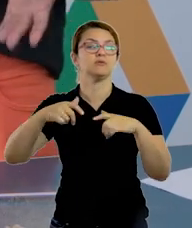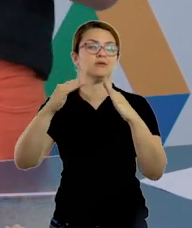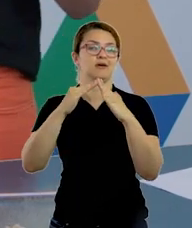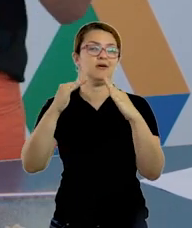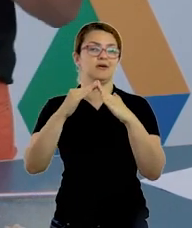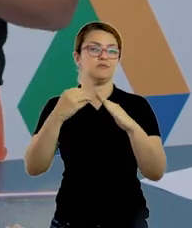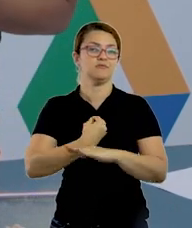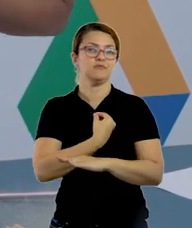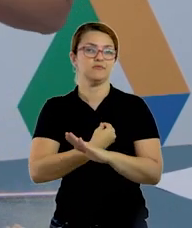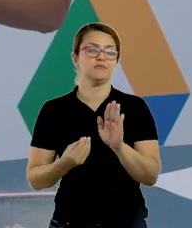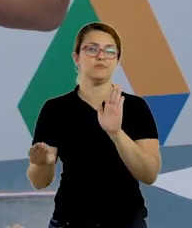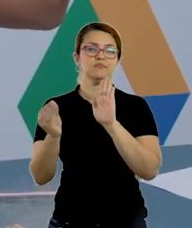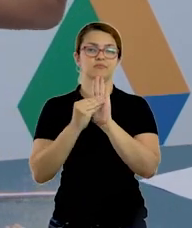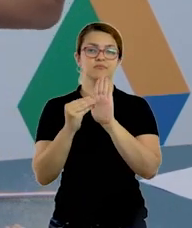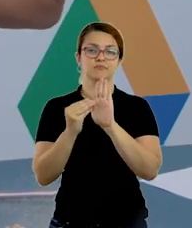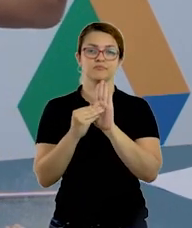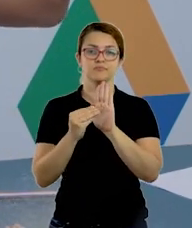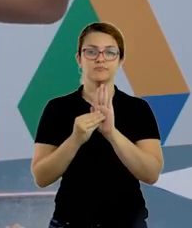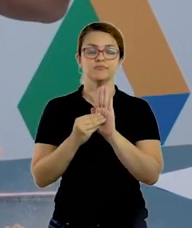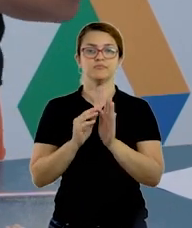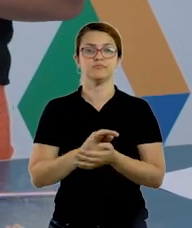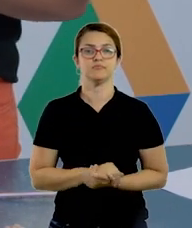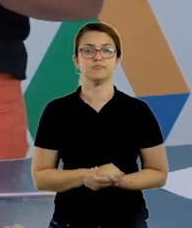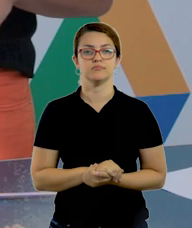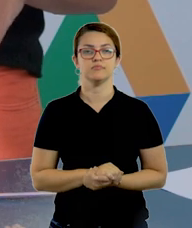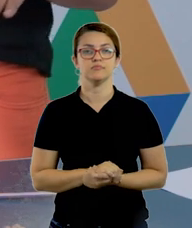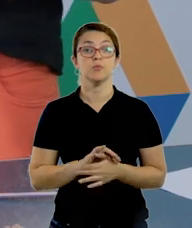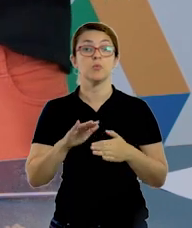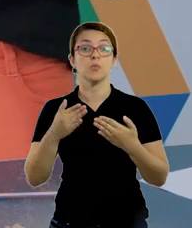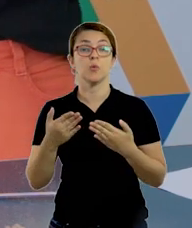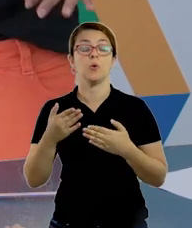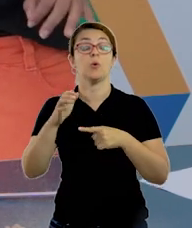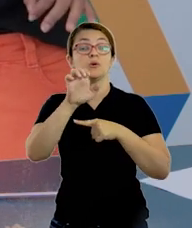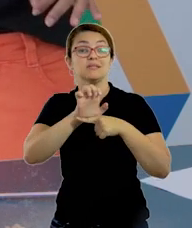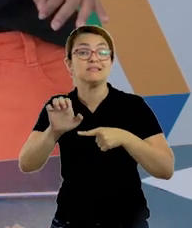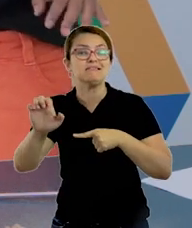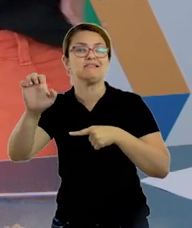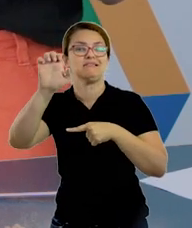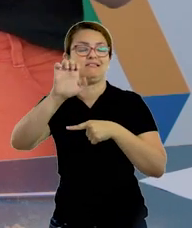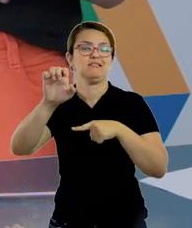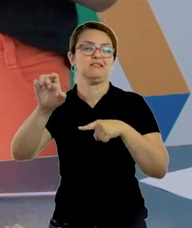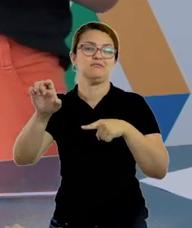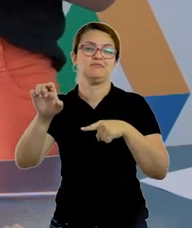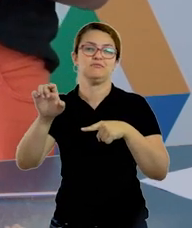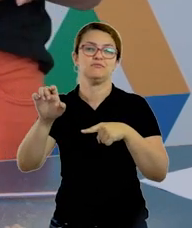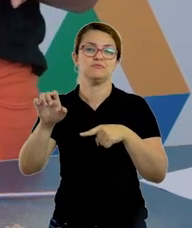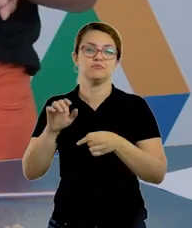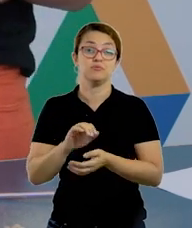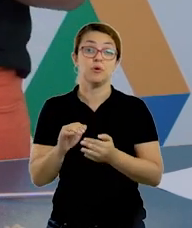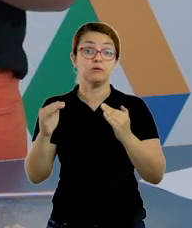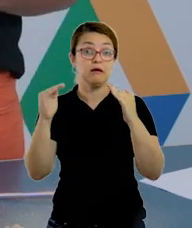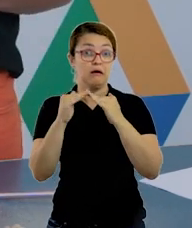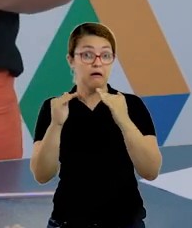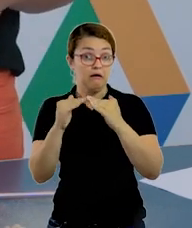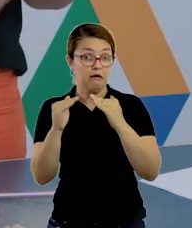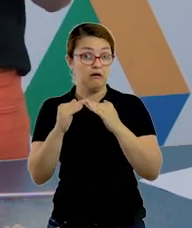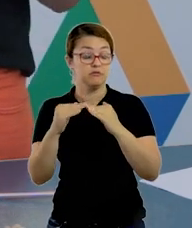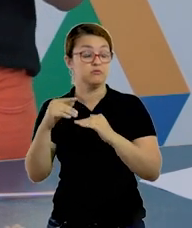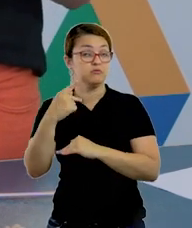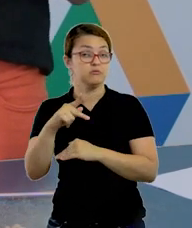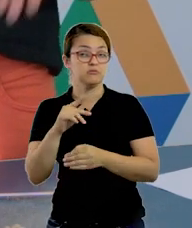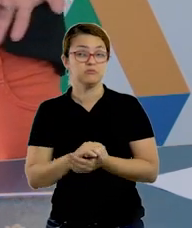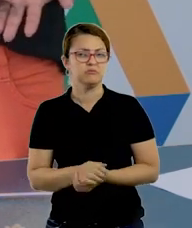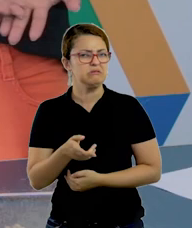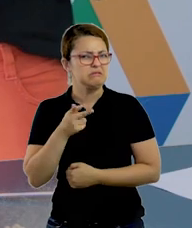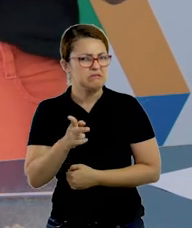do seu município? Também tá lá na sua correspondência. E você sempre estudou nessa escola? Desde do começo, quando você entrou na escola.